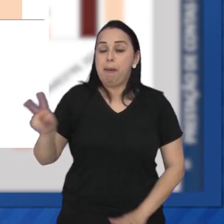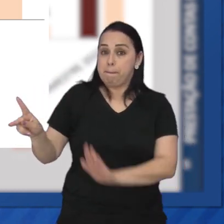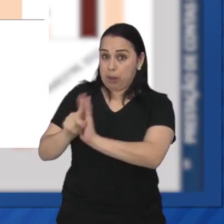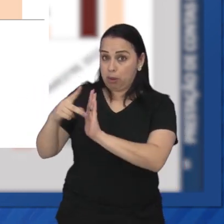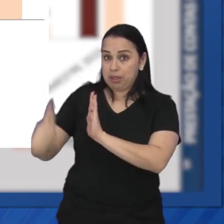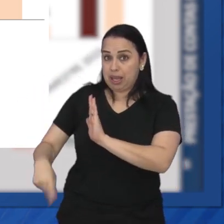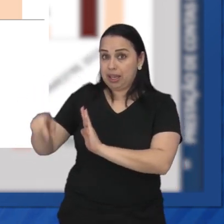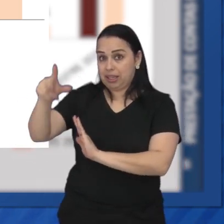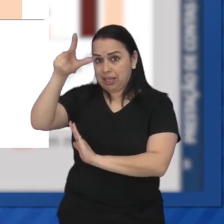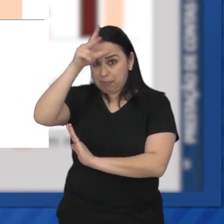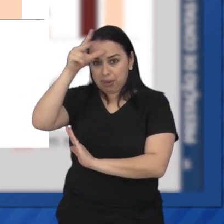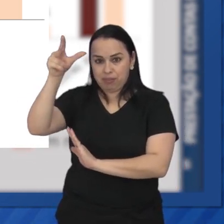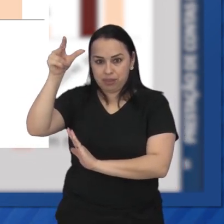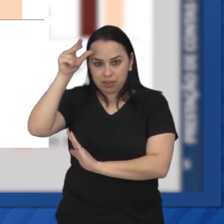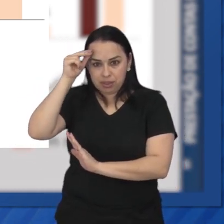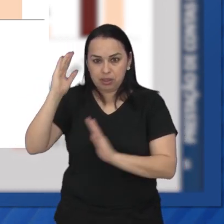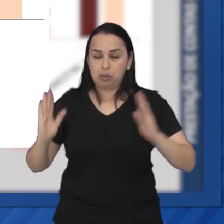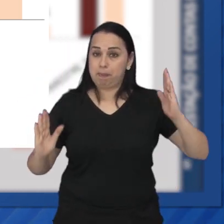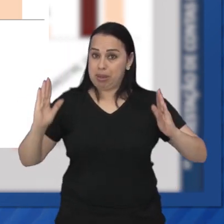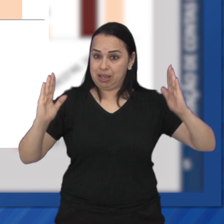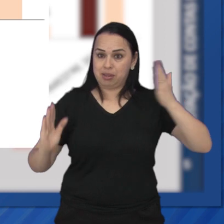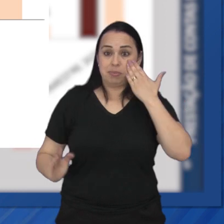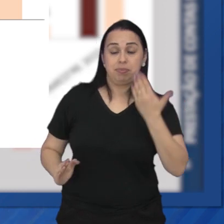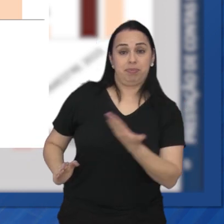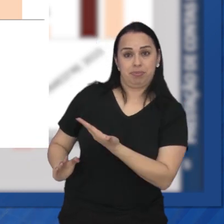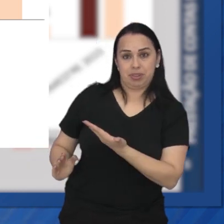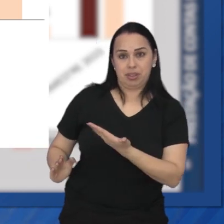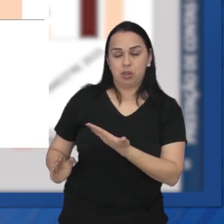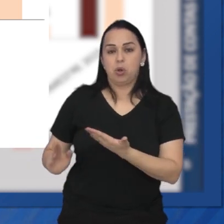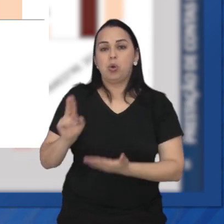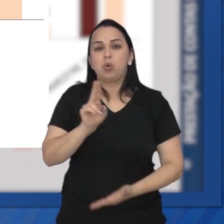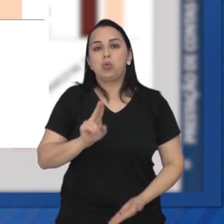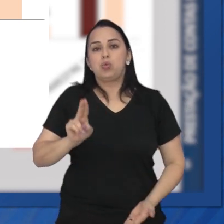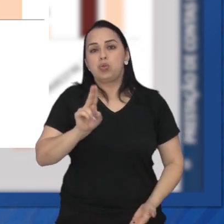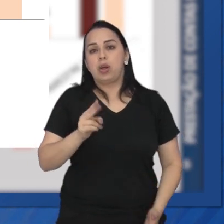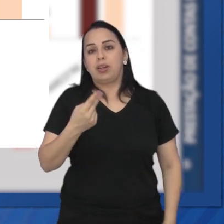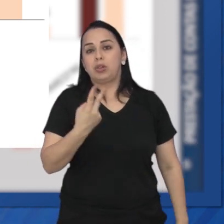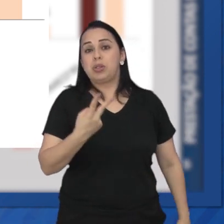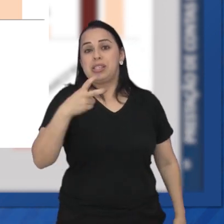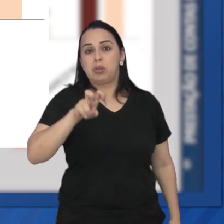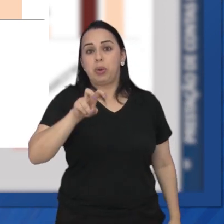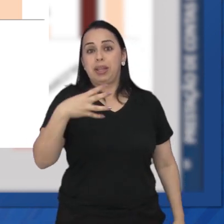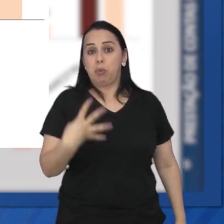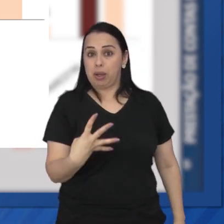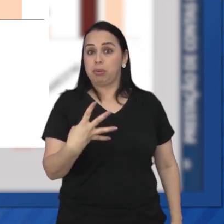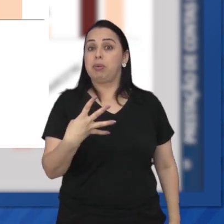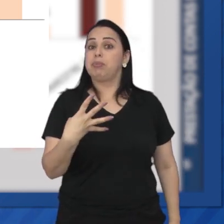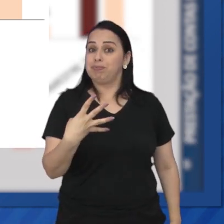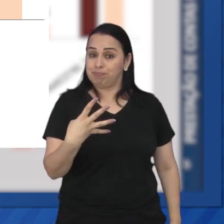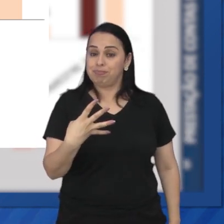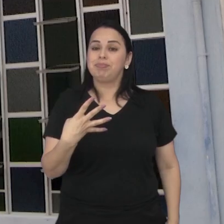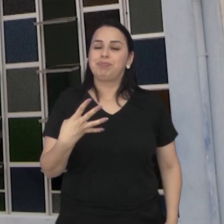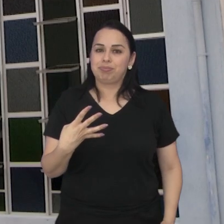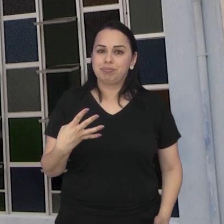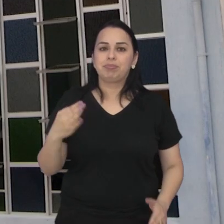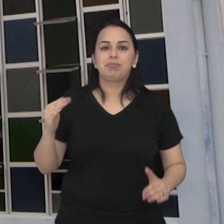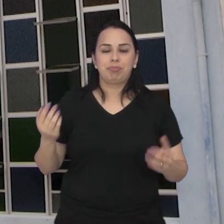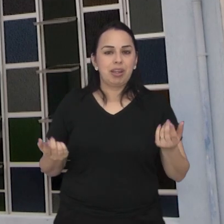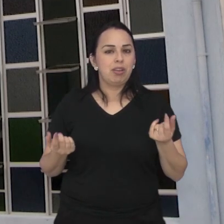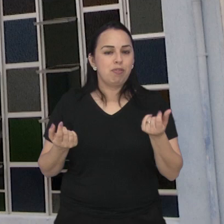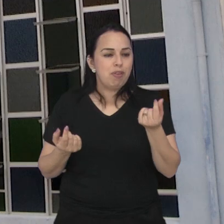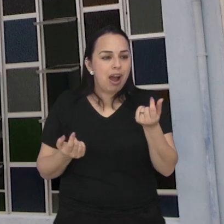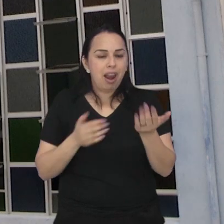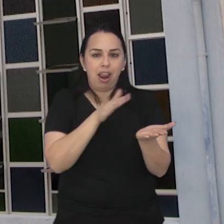do município para o período de maio a agosto, R$ 254 milhões foram aplicados. Os